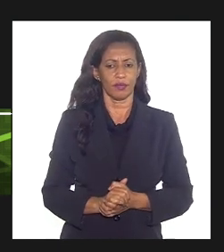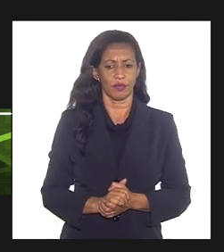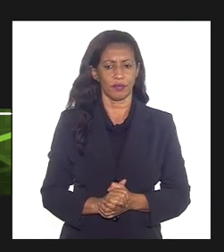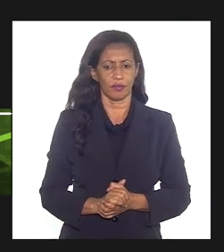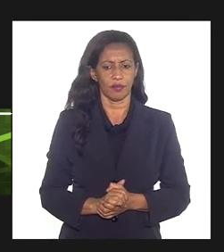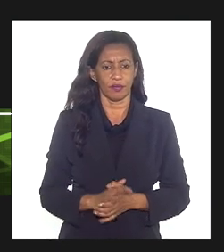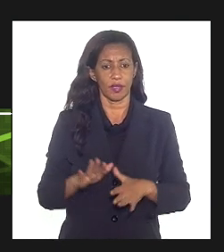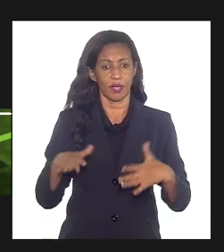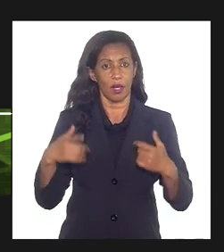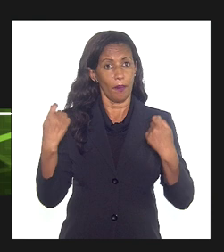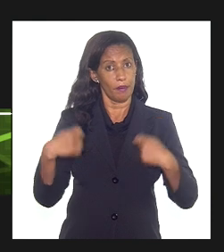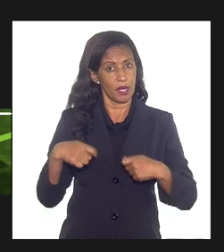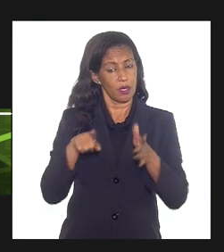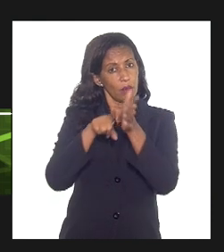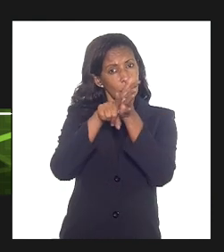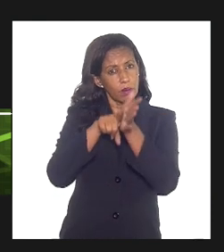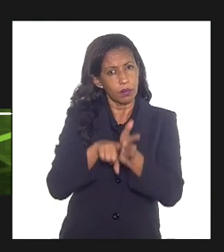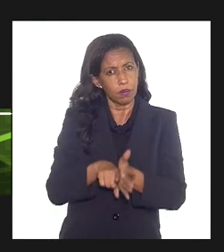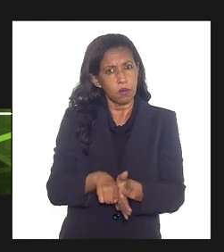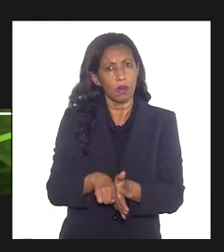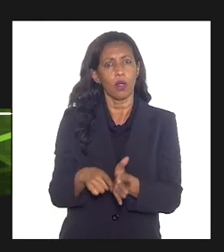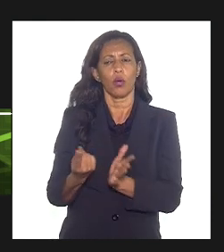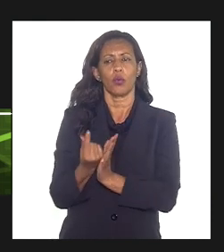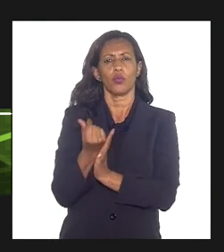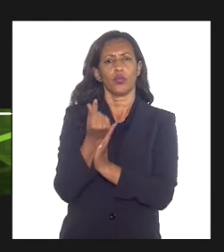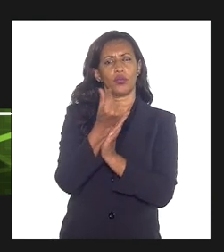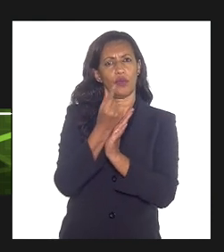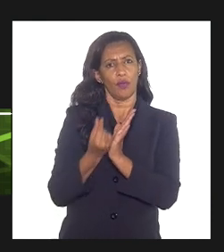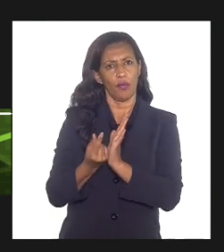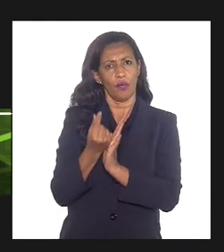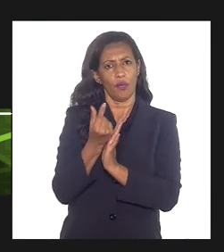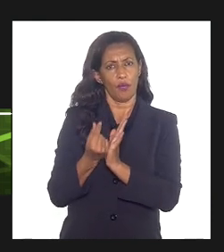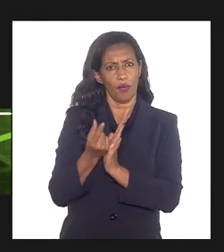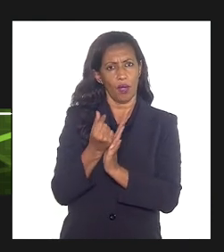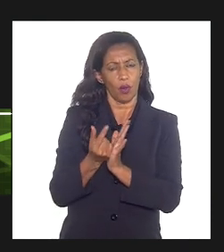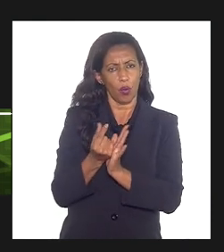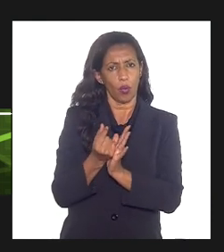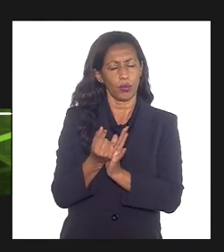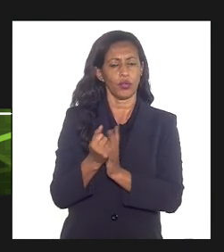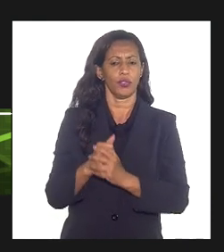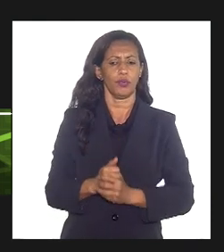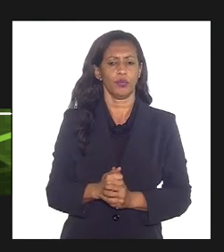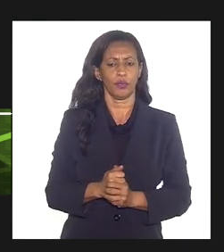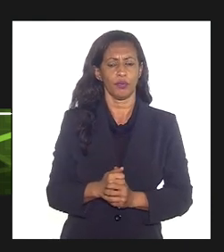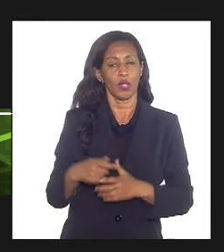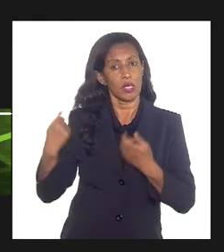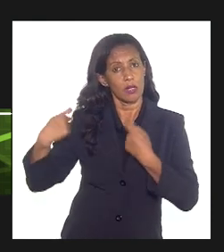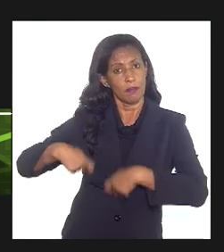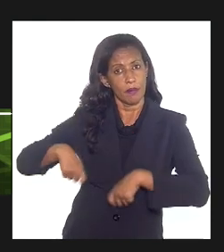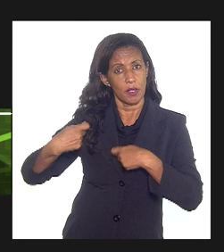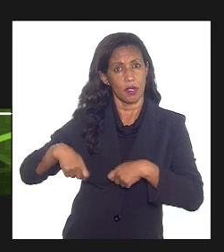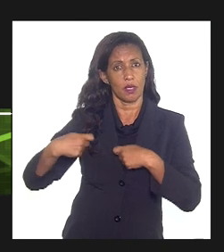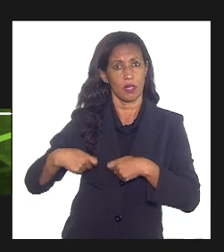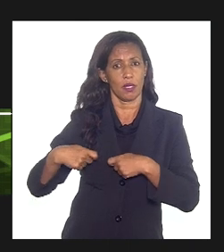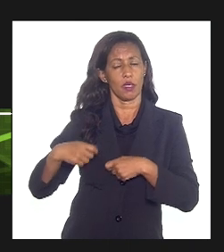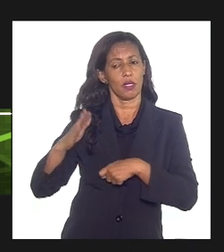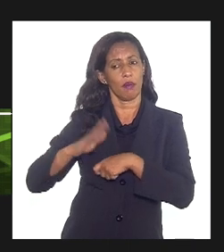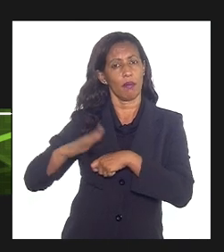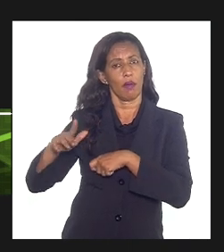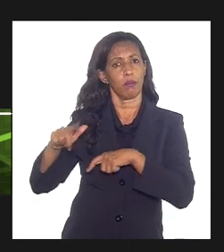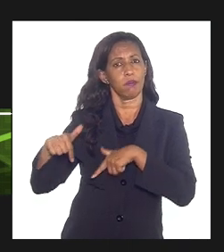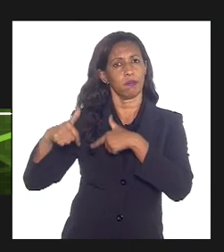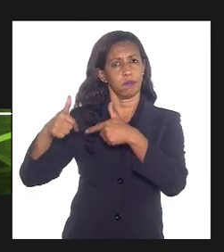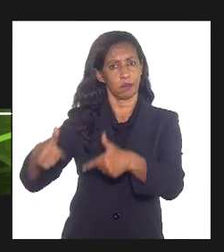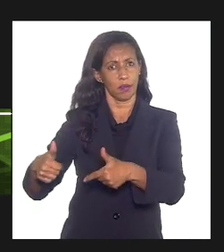é preciso verificar as tarifas de operação de sondas, que embarcações de apoio vão ser necessárias para a execução dessas